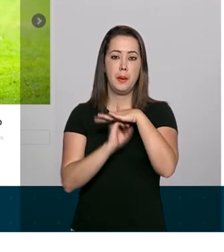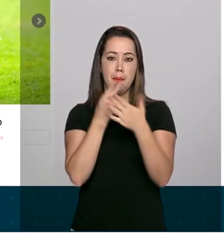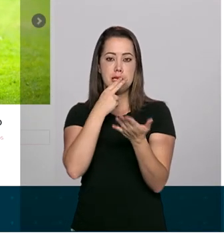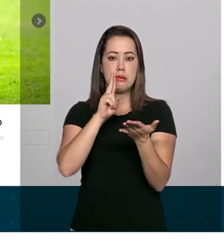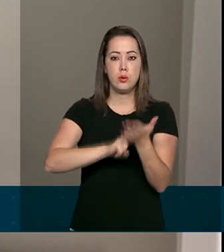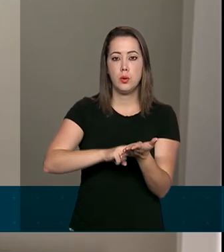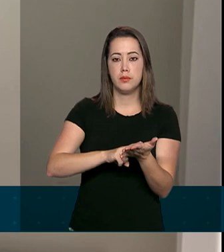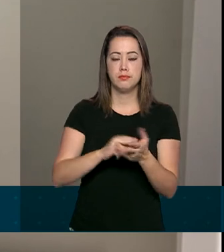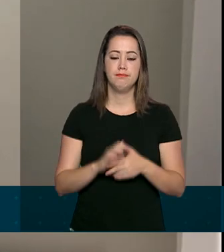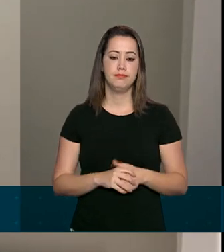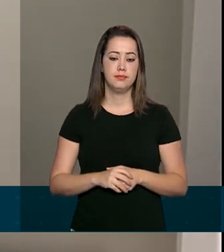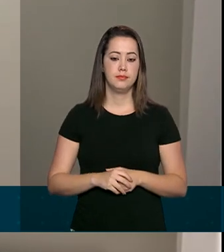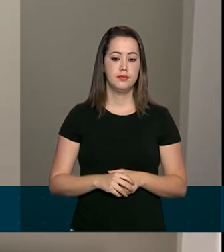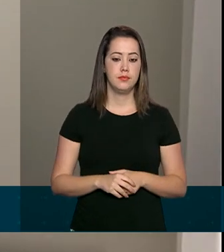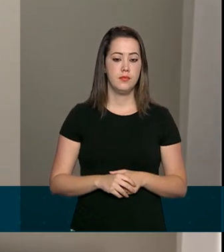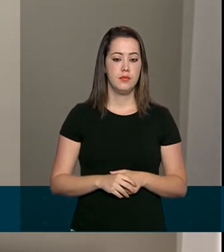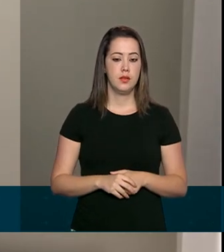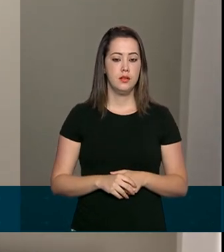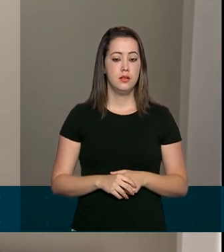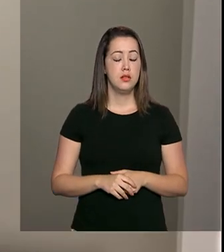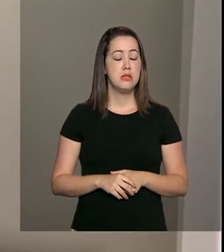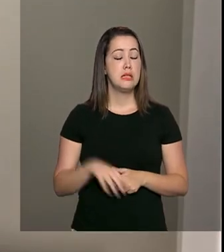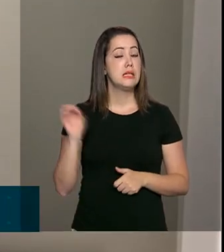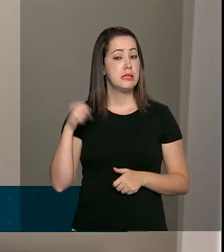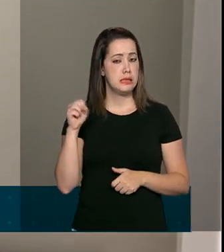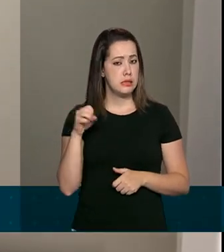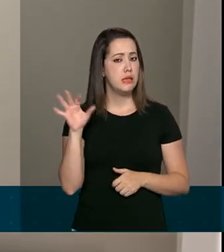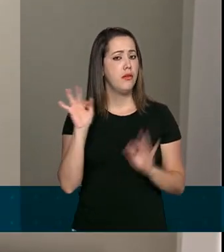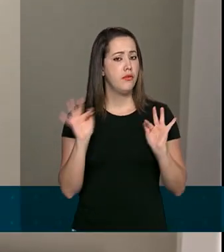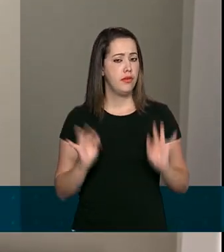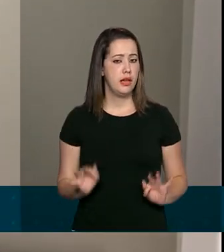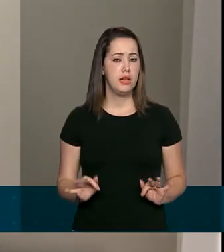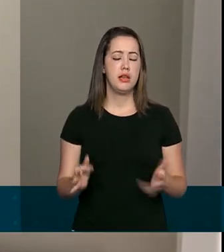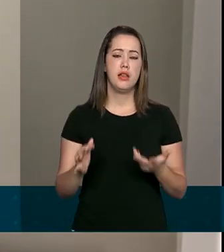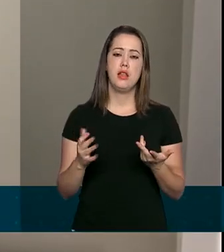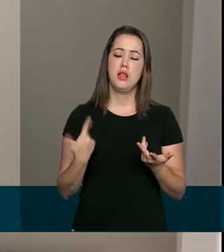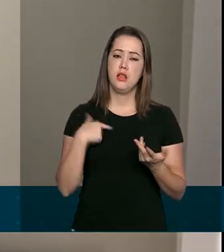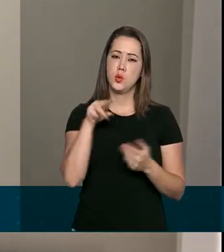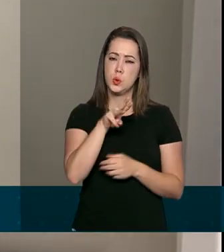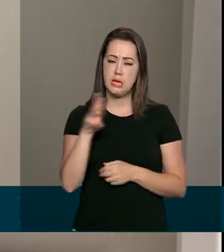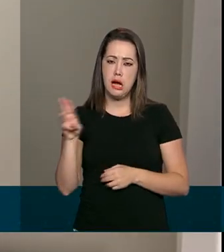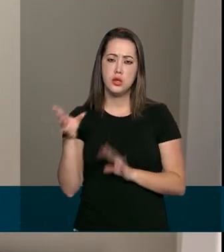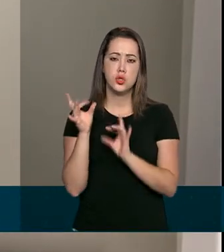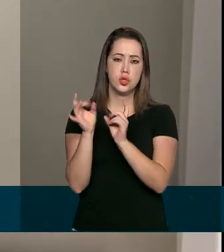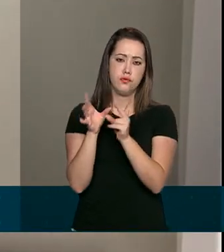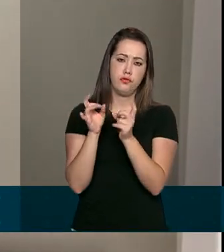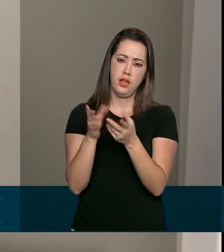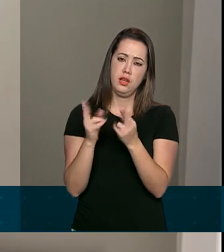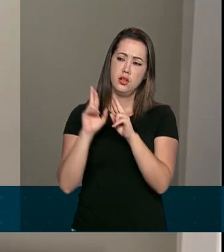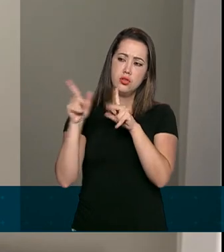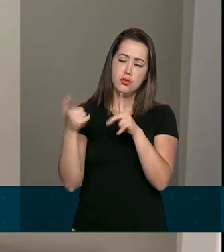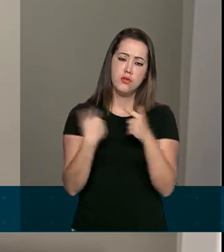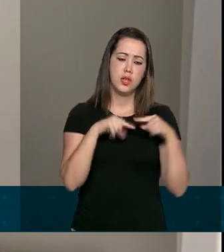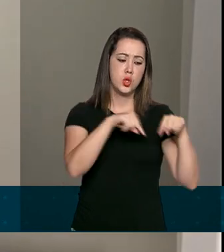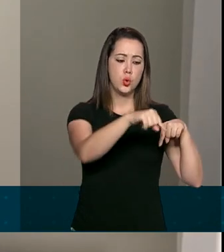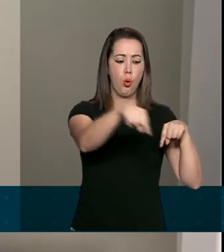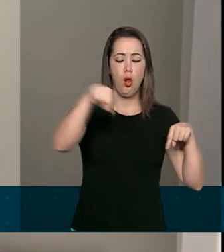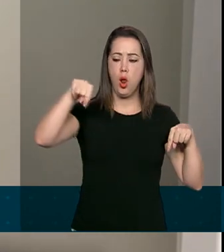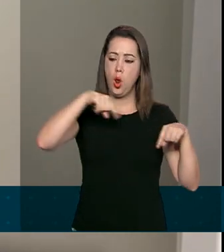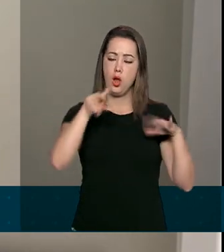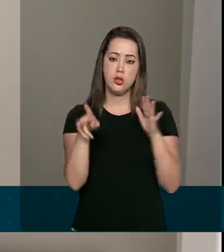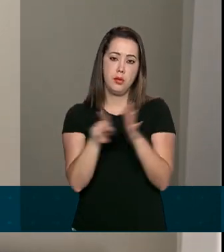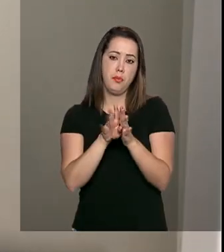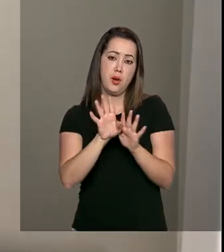os Correios. Estou muito feliz, sim, com o e-commerce. Está devagar, não vende com uma loja física, nem perto disso,